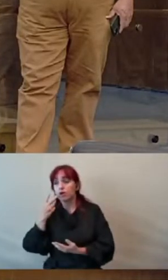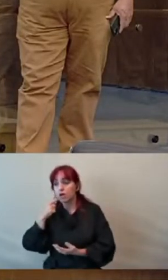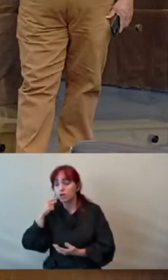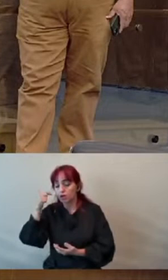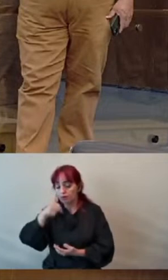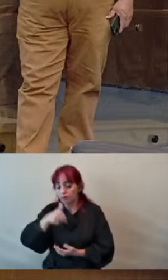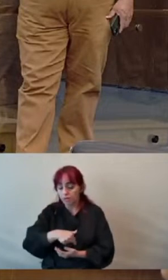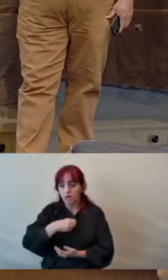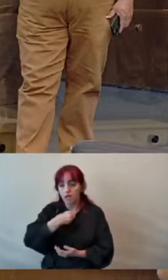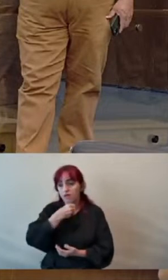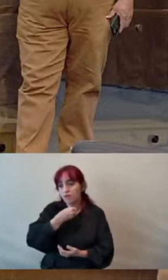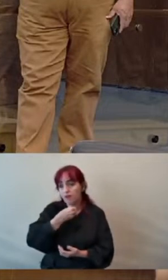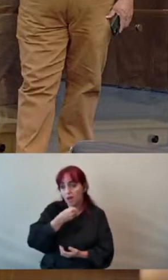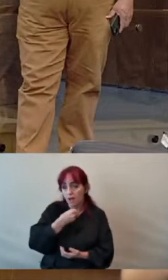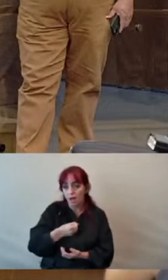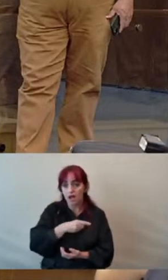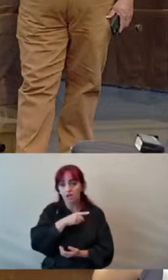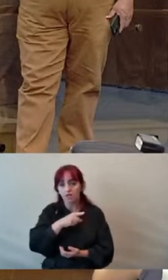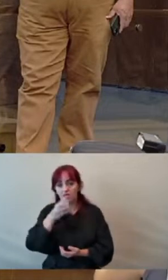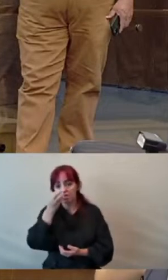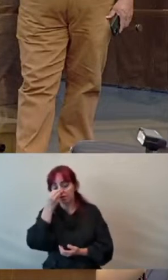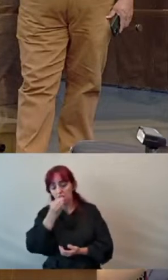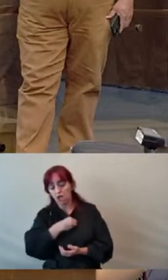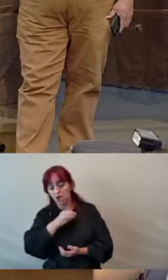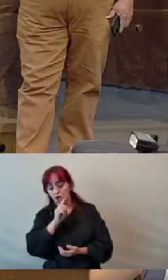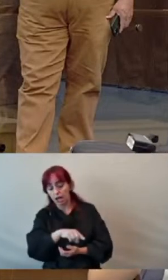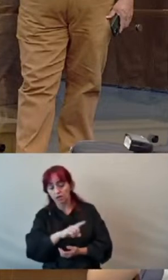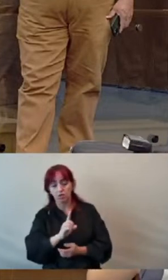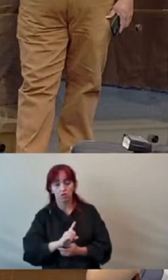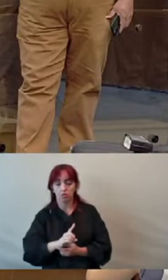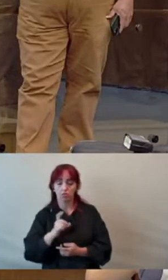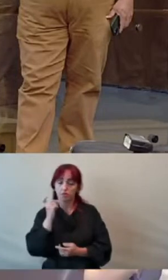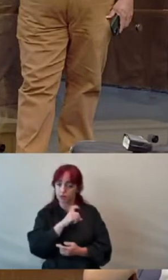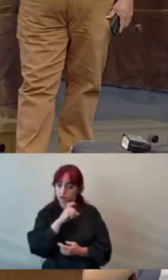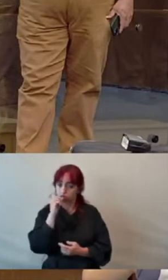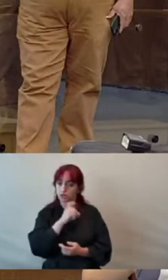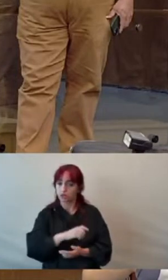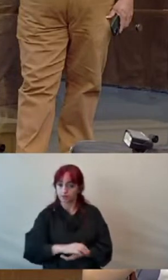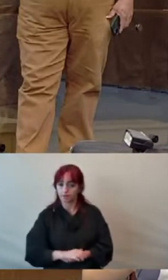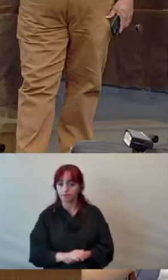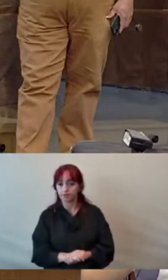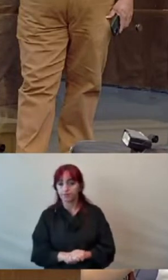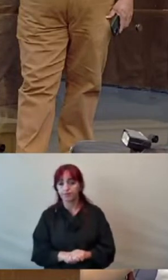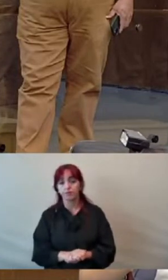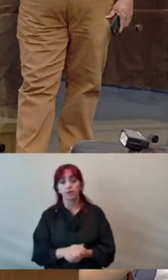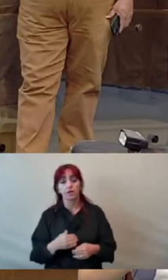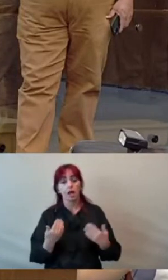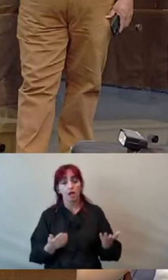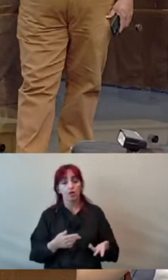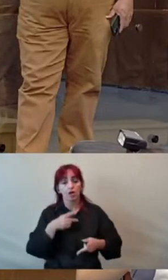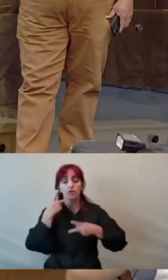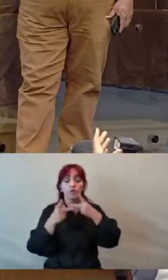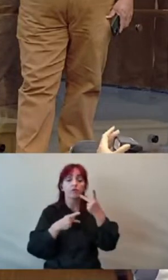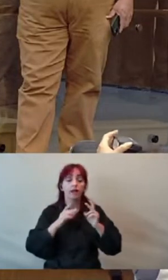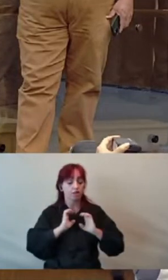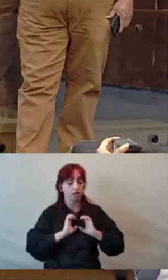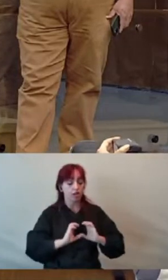senhor foi veementemente ignorado, porque o senhor está falando mentira. Agora, vamos falar de ética.